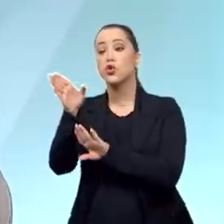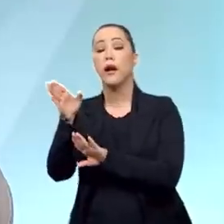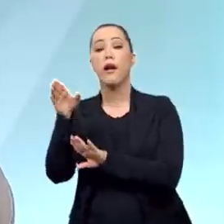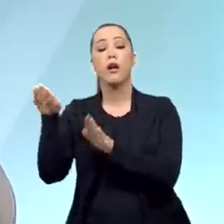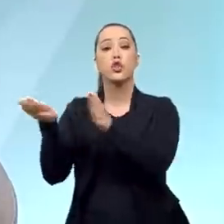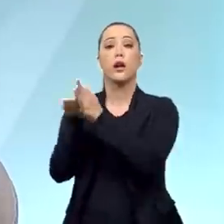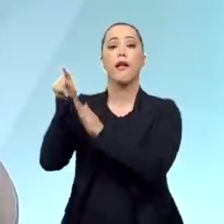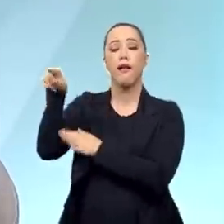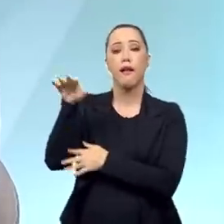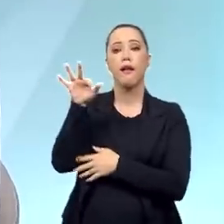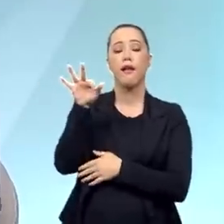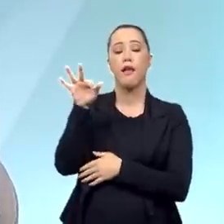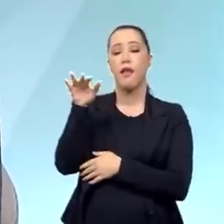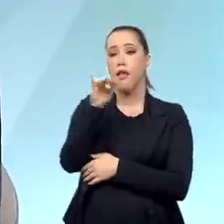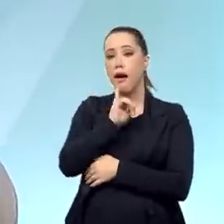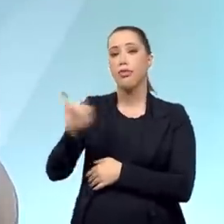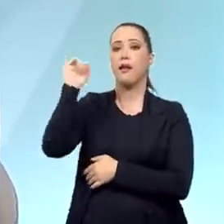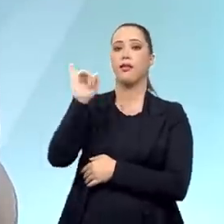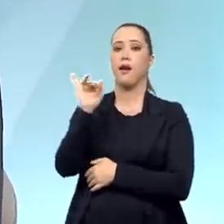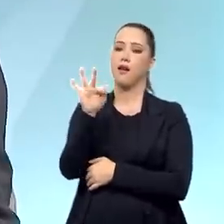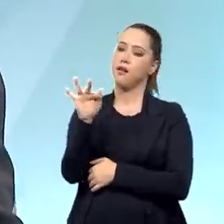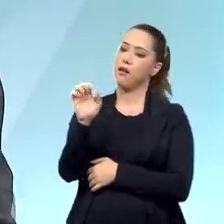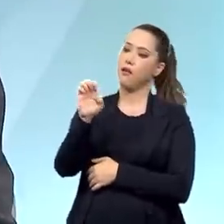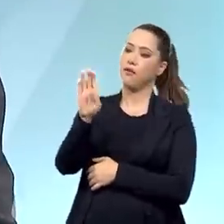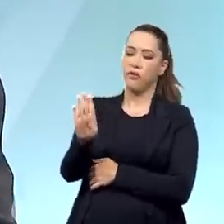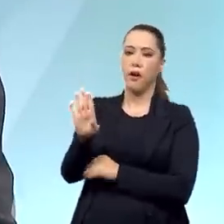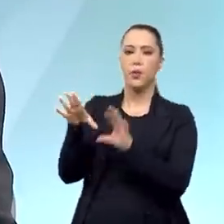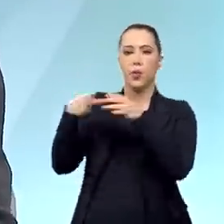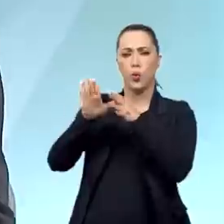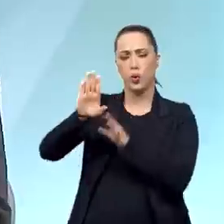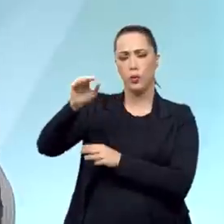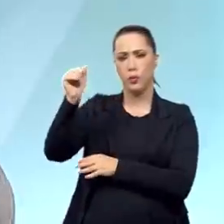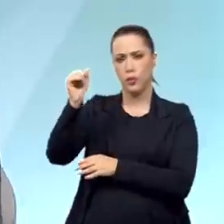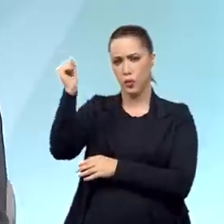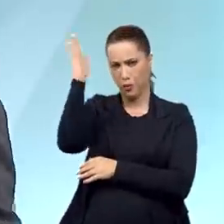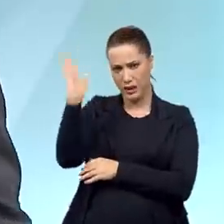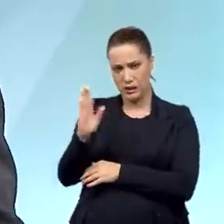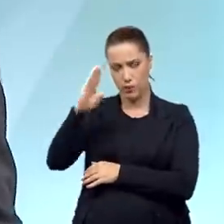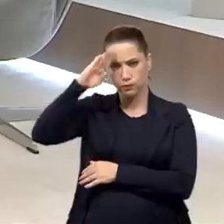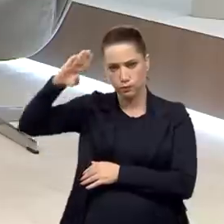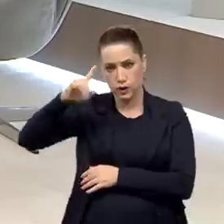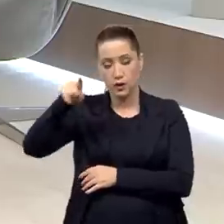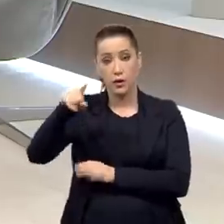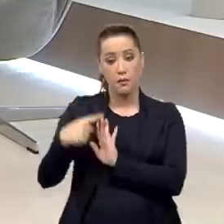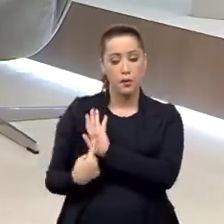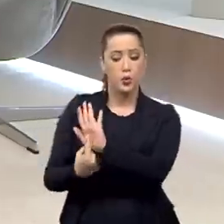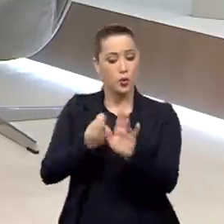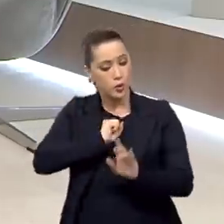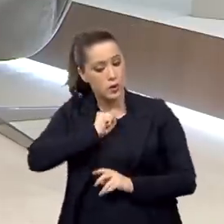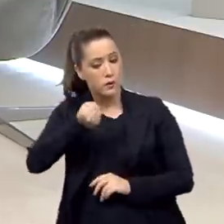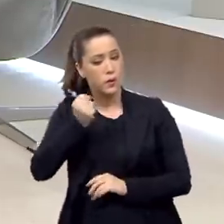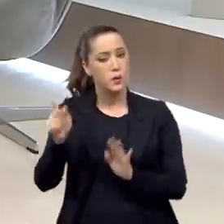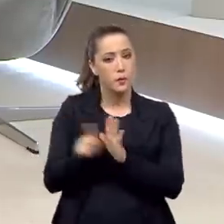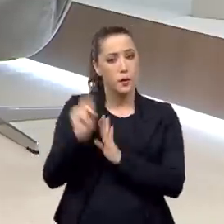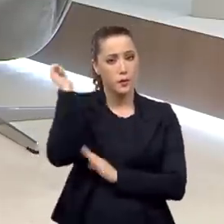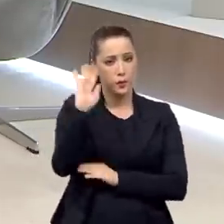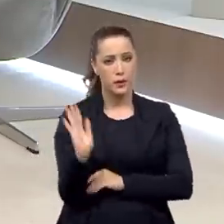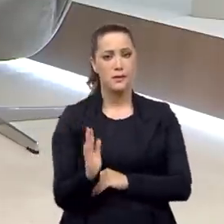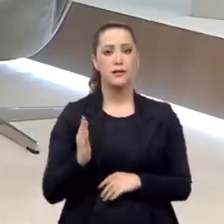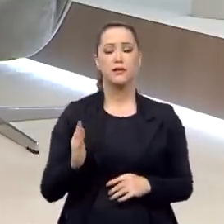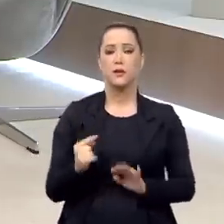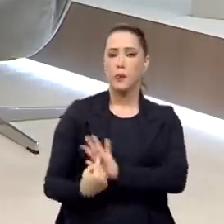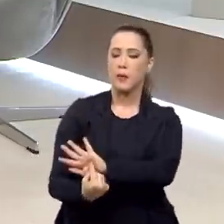esforço político, de esforço dos chefes militares que permitiram que isso acontecesse. Então, isso traz para a gente